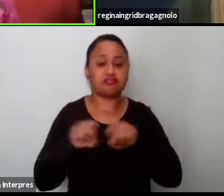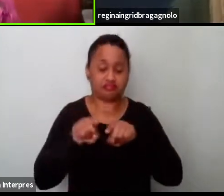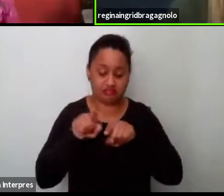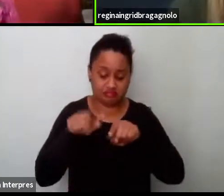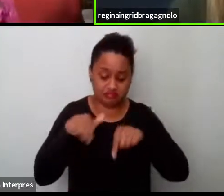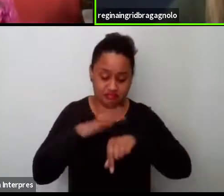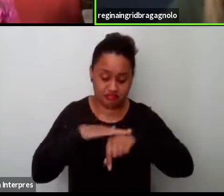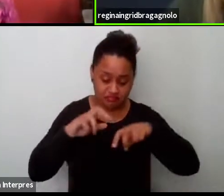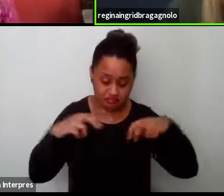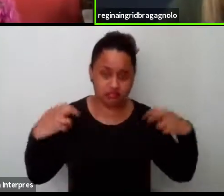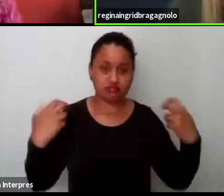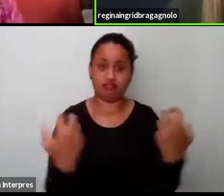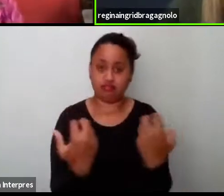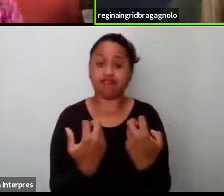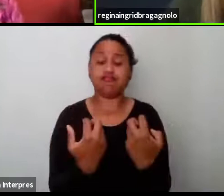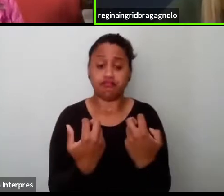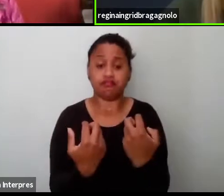né,